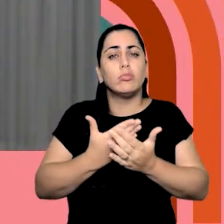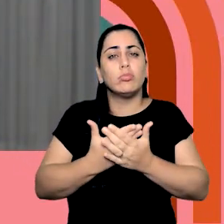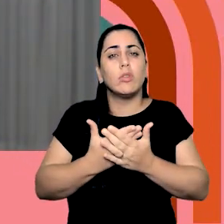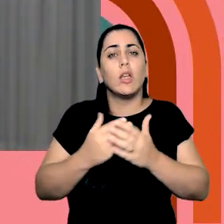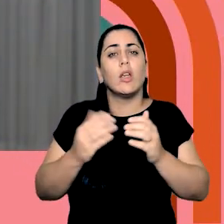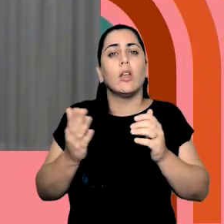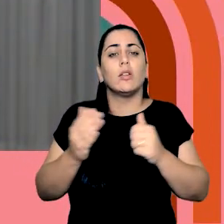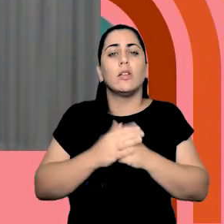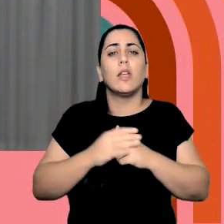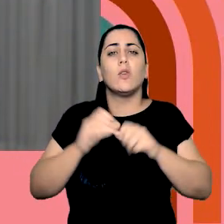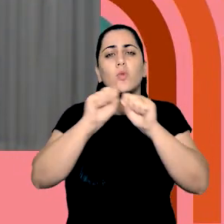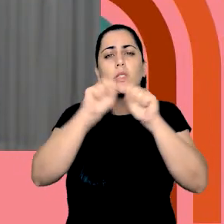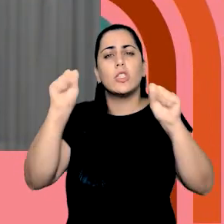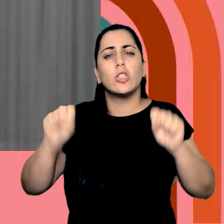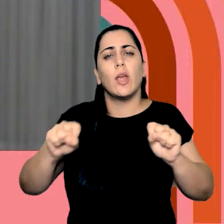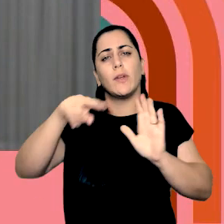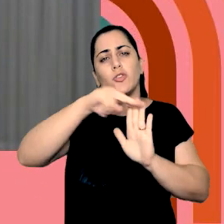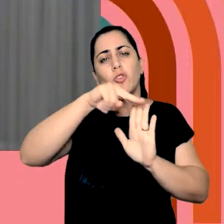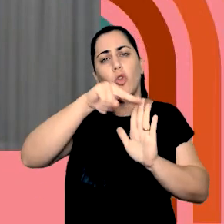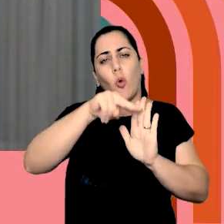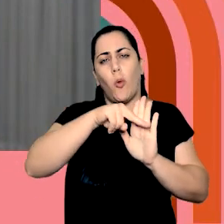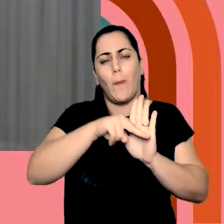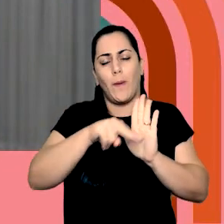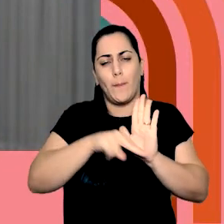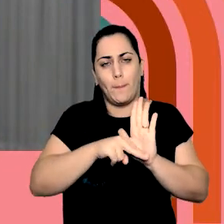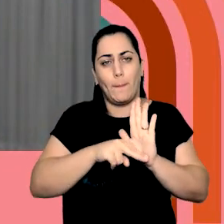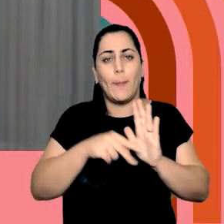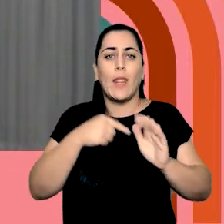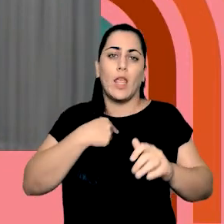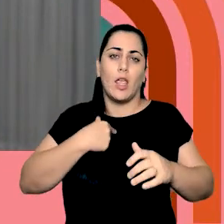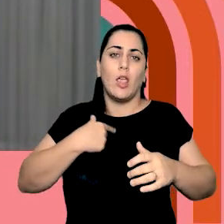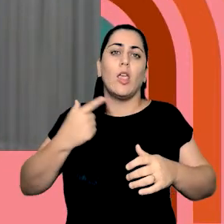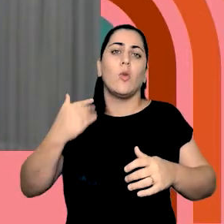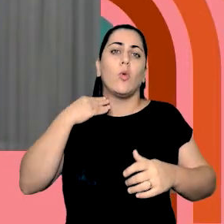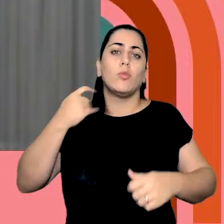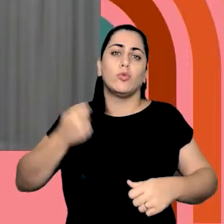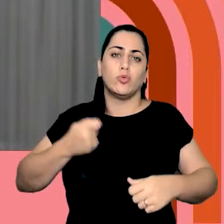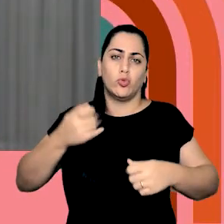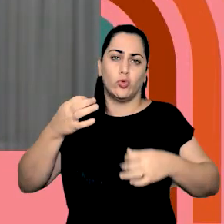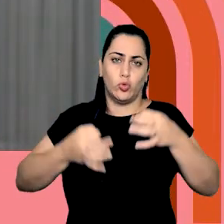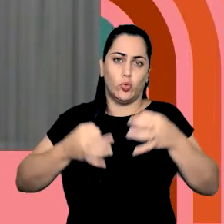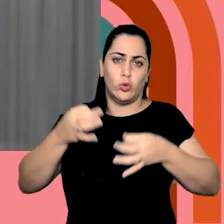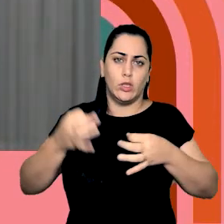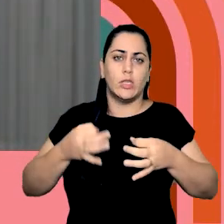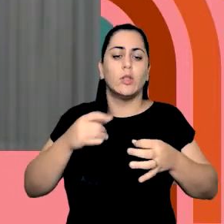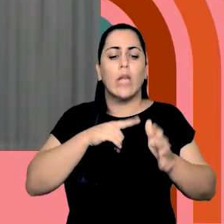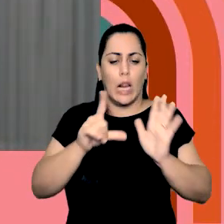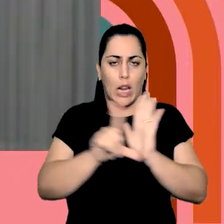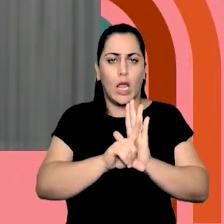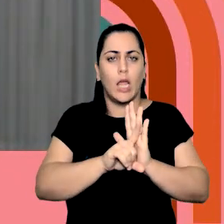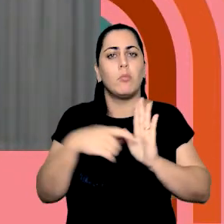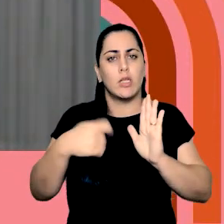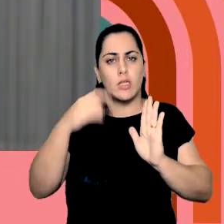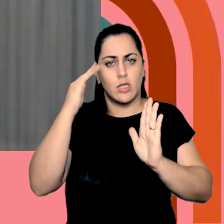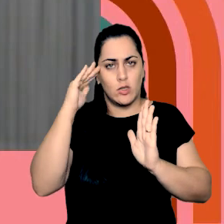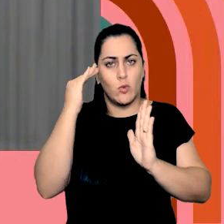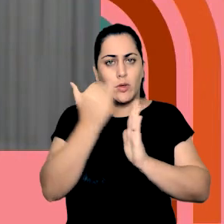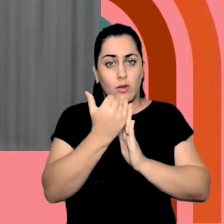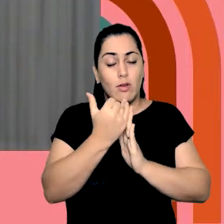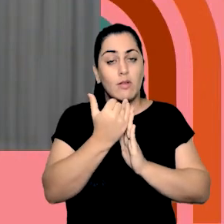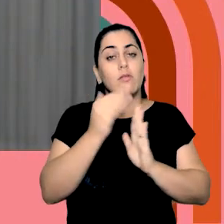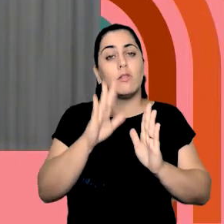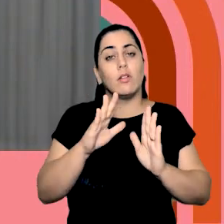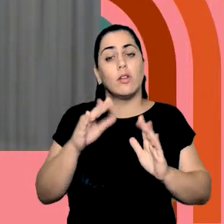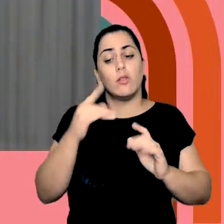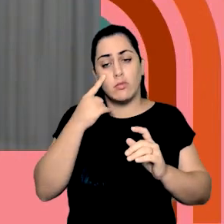um sistema de normas. Então, do mesmo jeito que eu, como juiz, aplico uma lei, eu reconheço que na sociedade